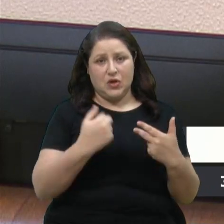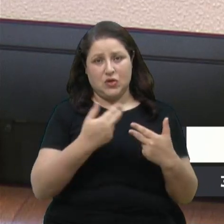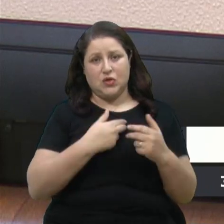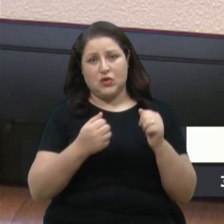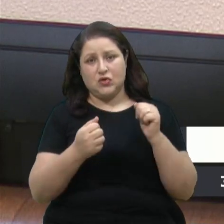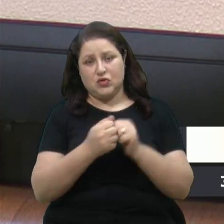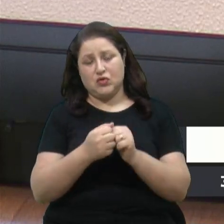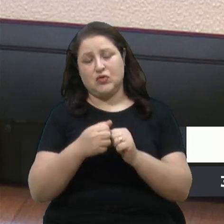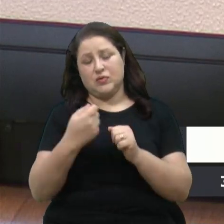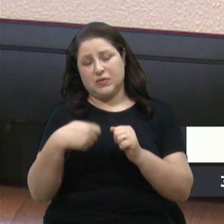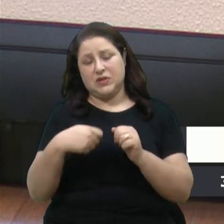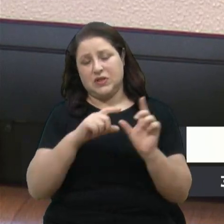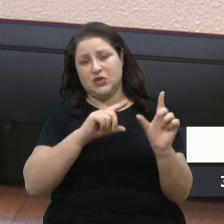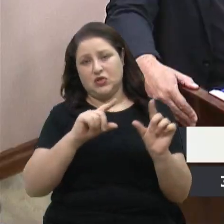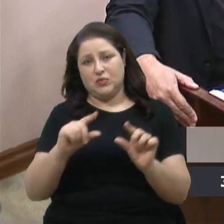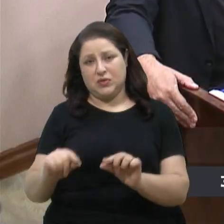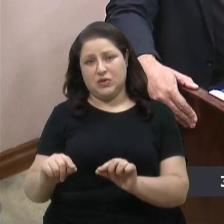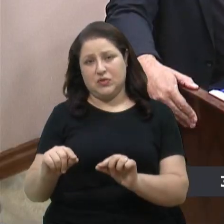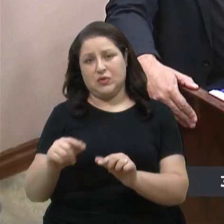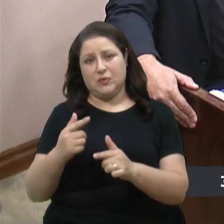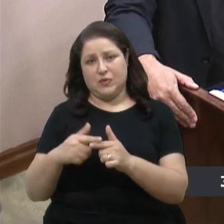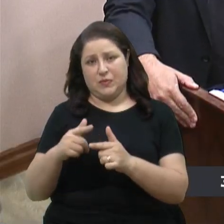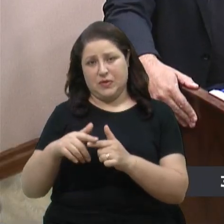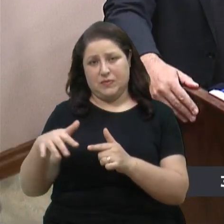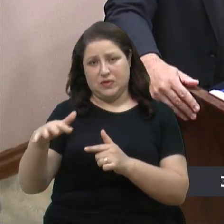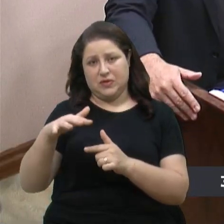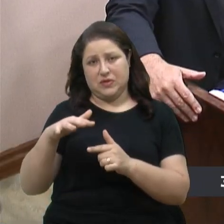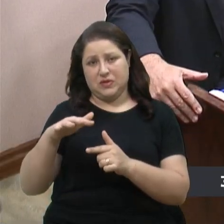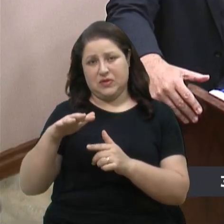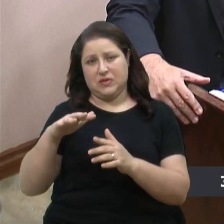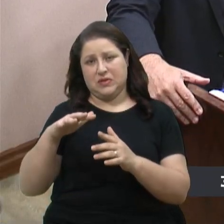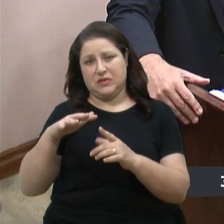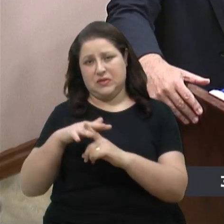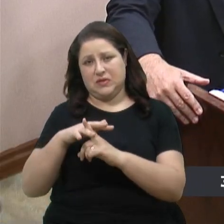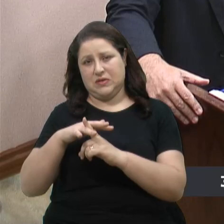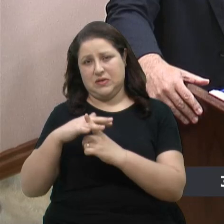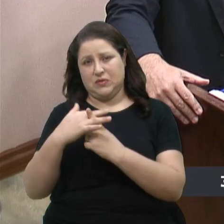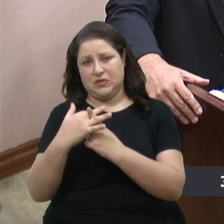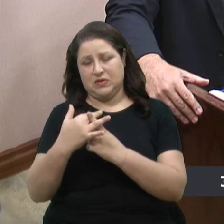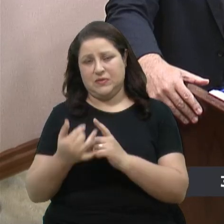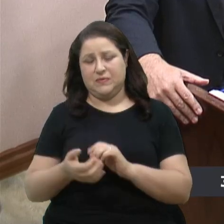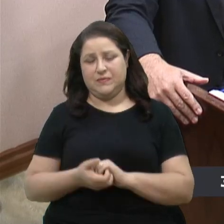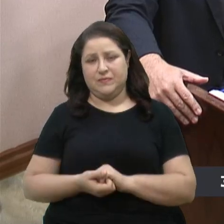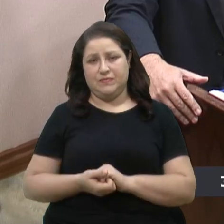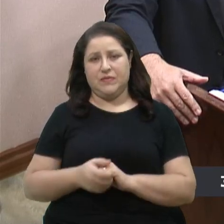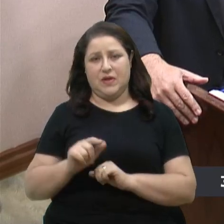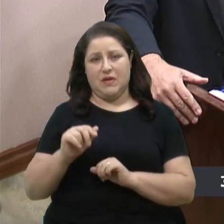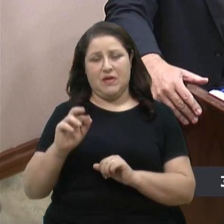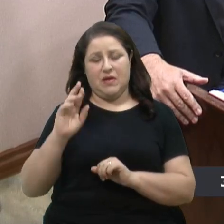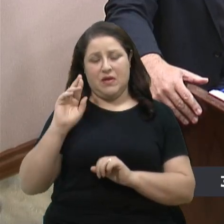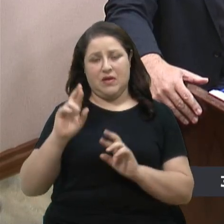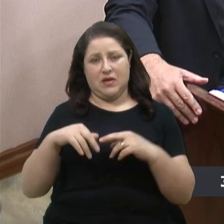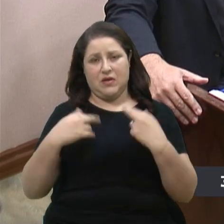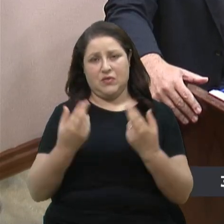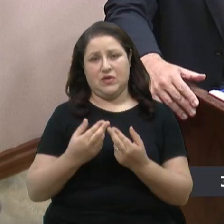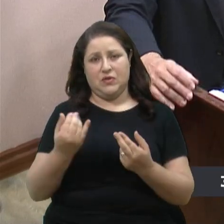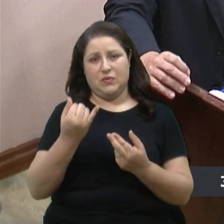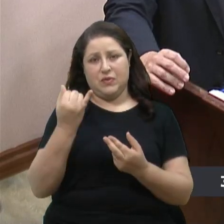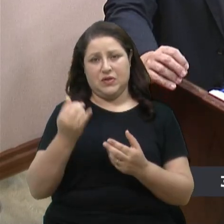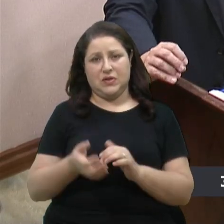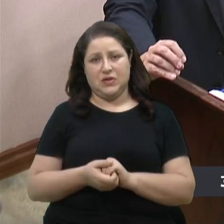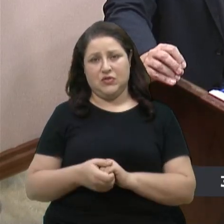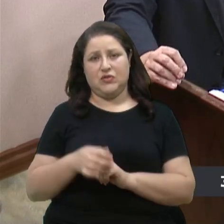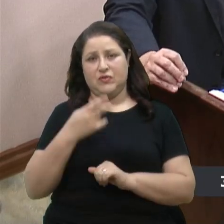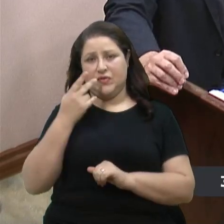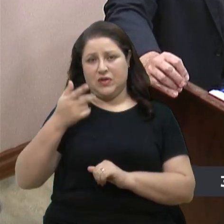pelo menos, esta situação. Obrigado. Obrigado, vereador Dabras. Então, foi uma reunião importante, e eu reforço aqui que